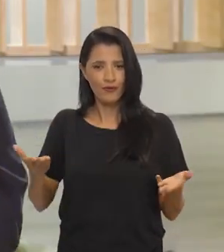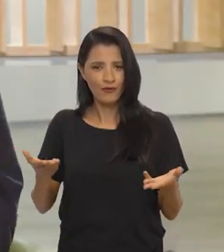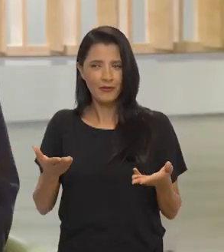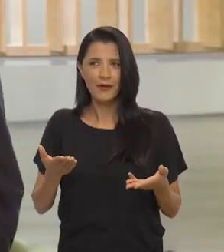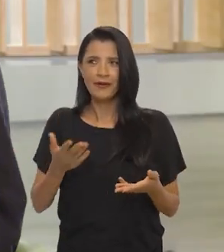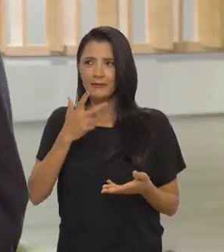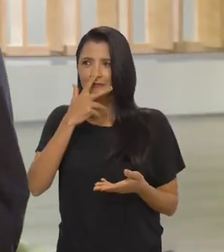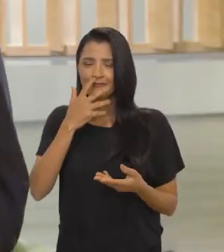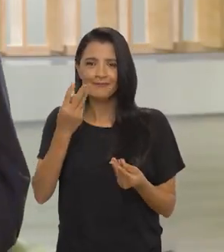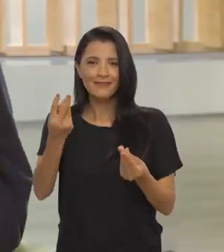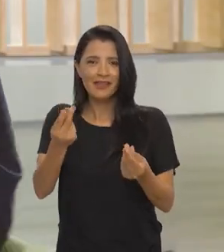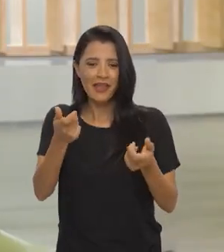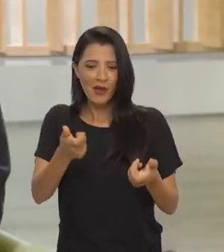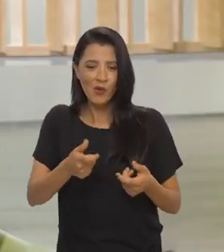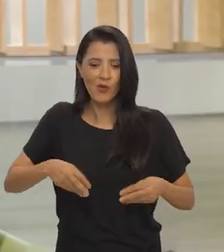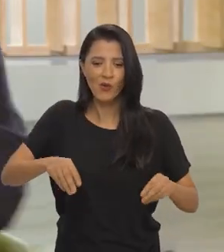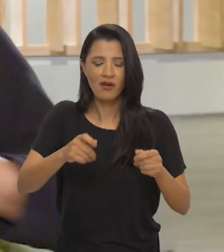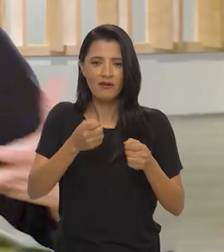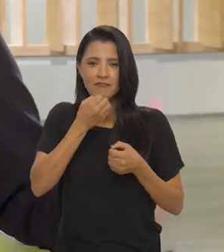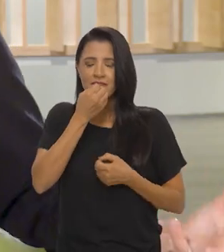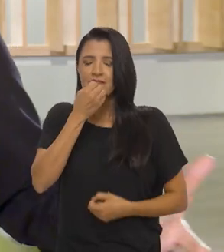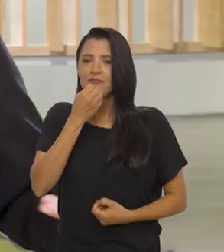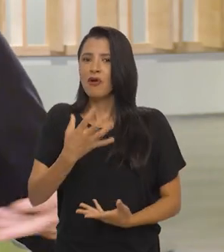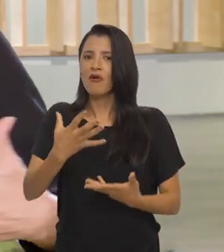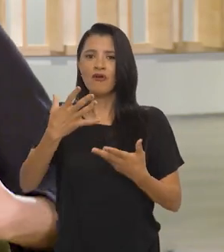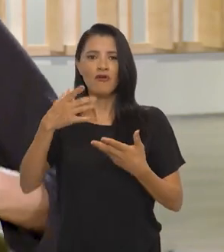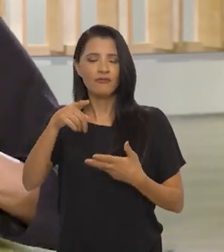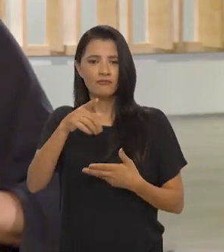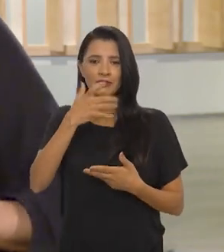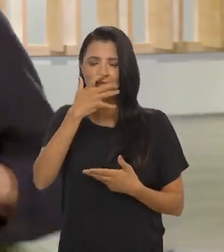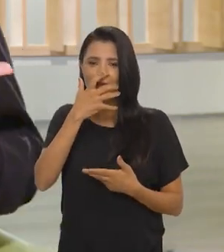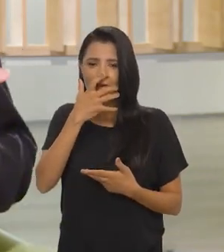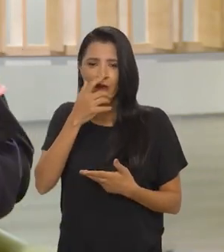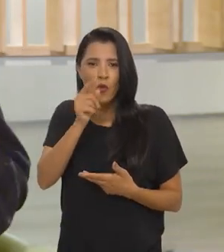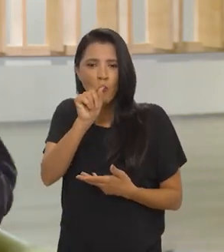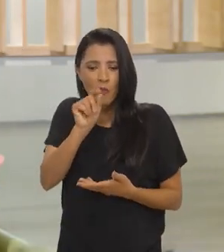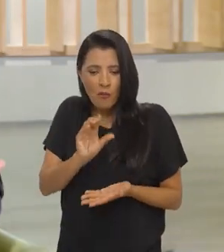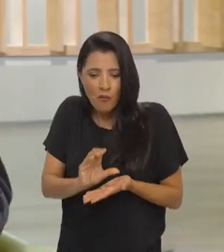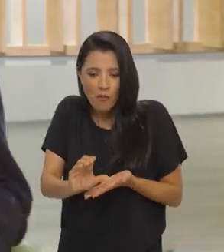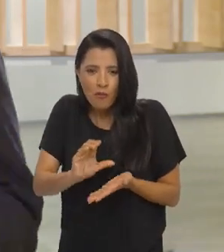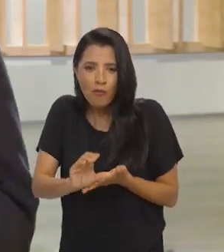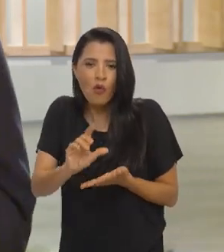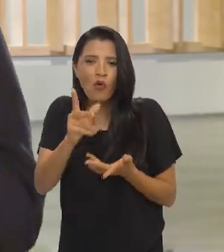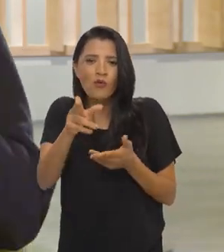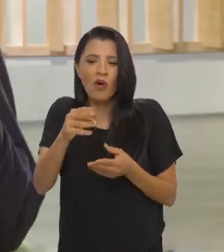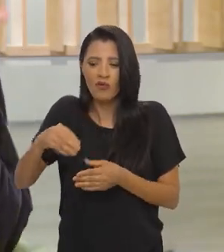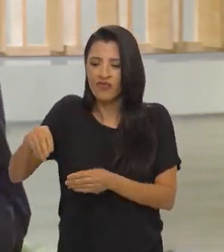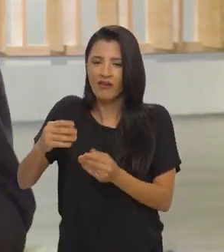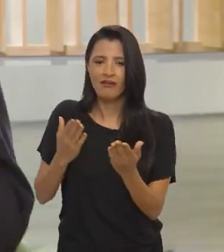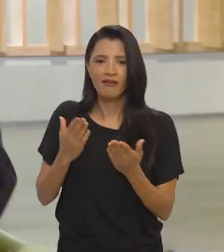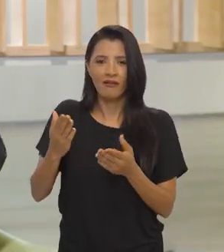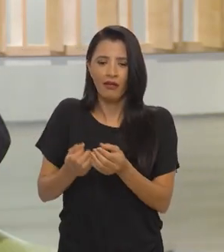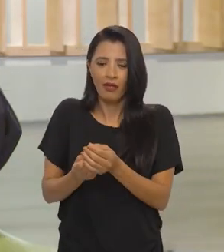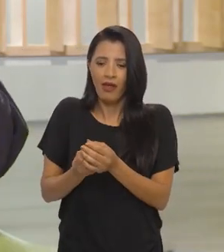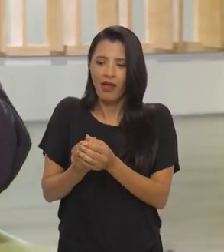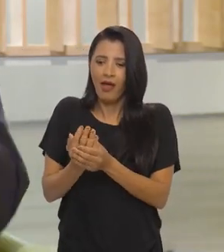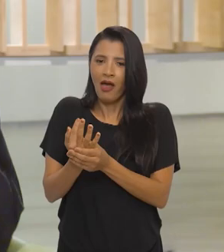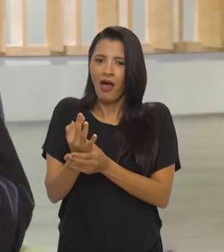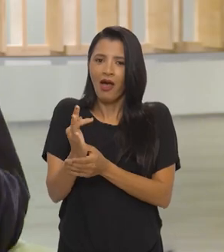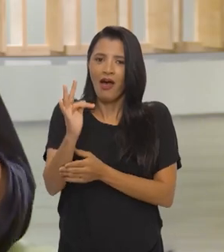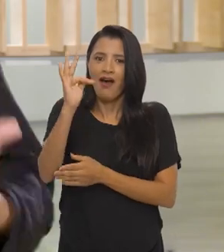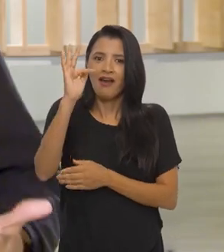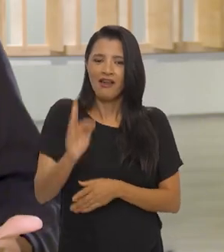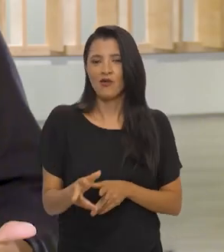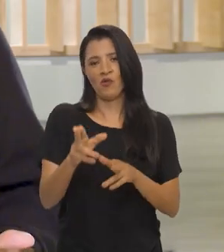volta, eu digo assim que é uma terra tão boa que você rega um pouco... E já floresce. E já floresce. Então,